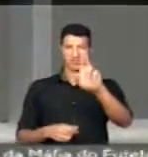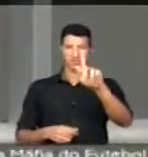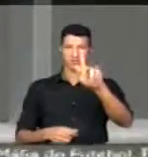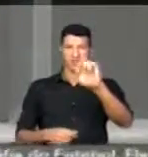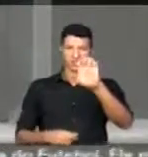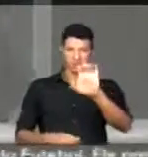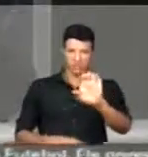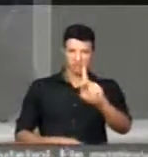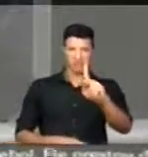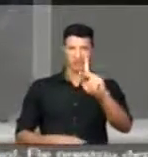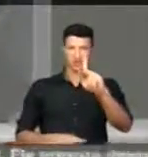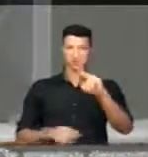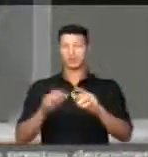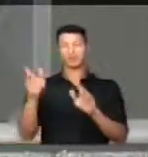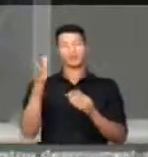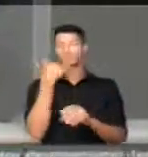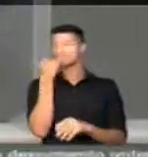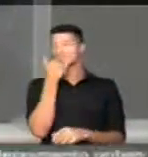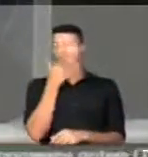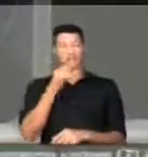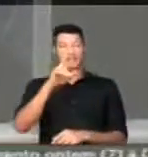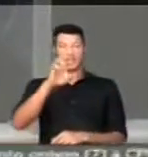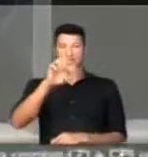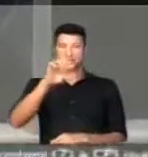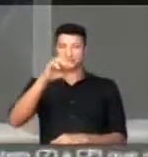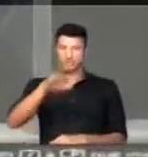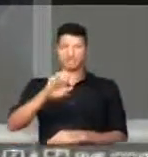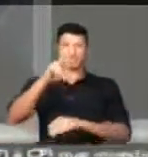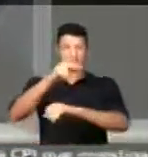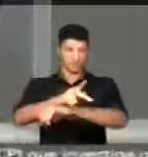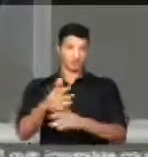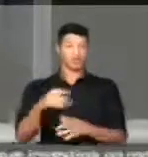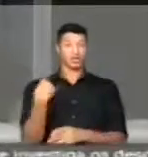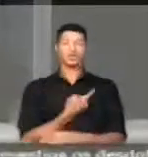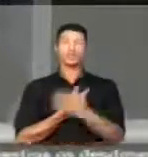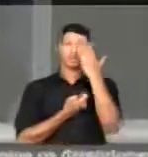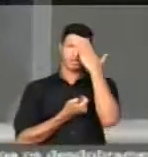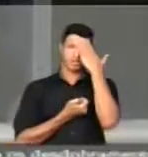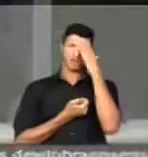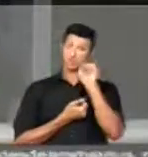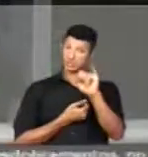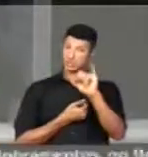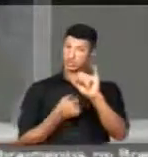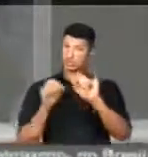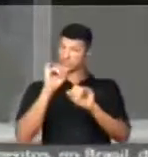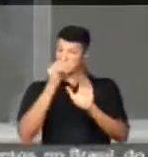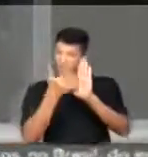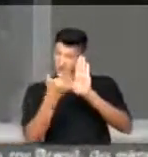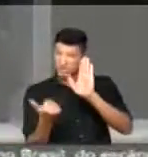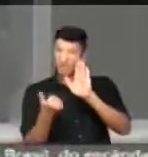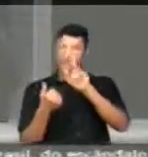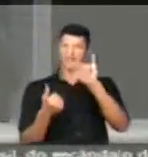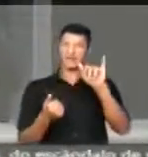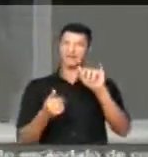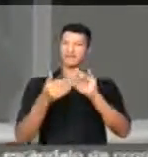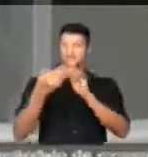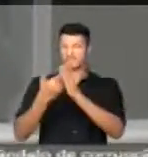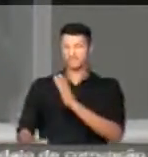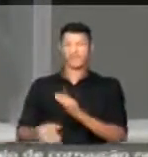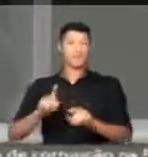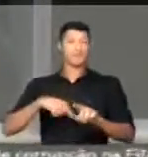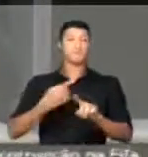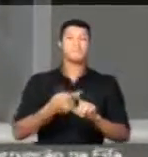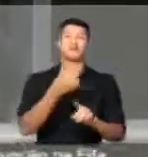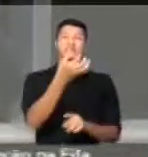da Previdência Social. Nós sabemos que se tira, vai cair em